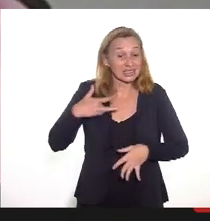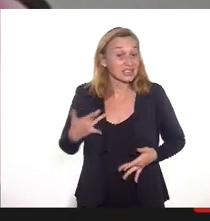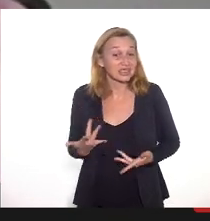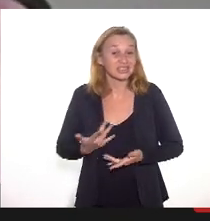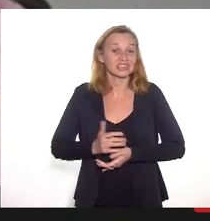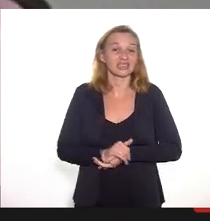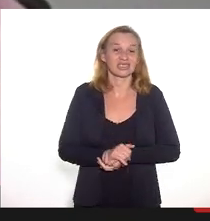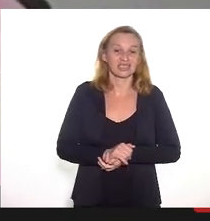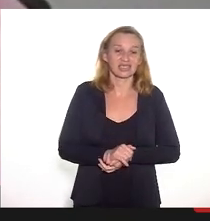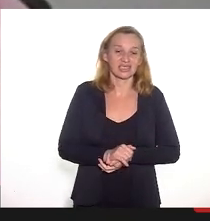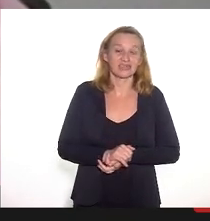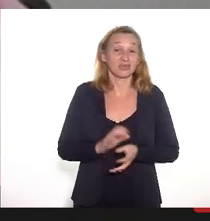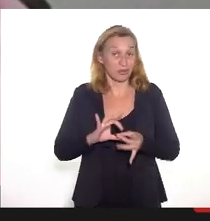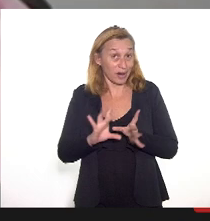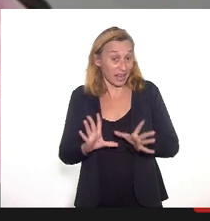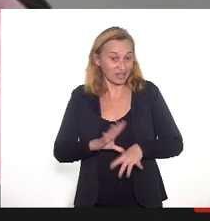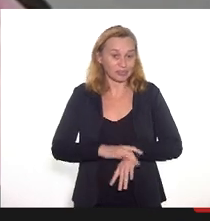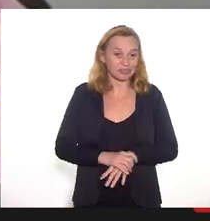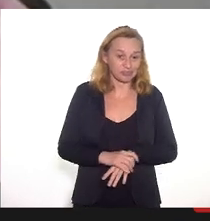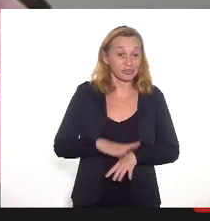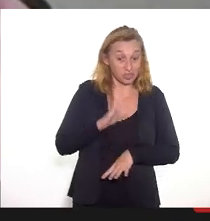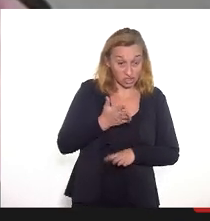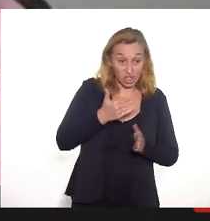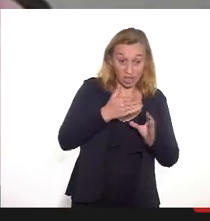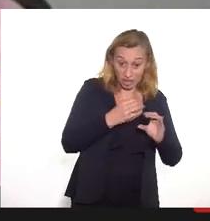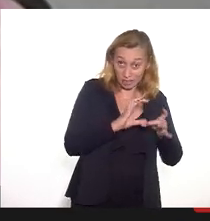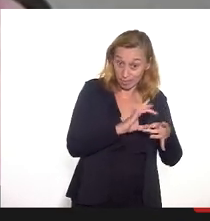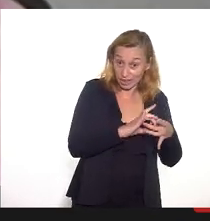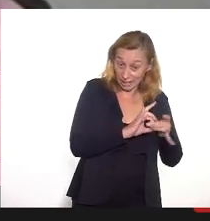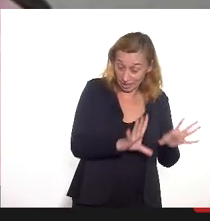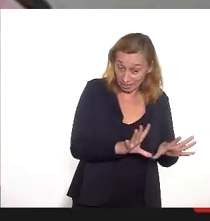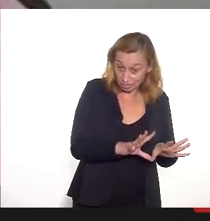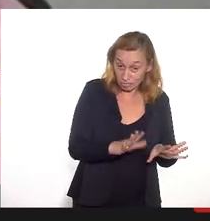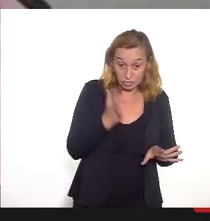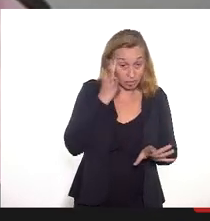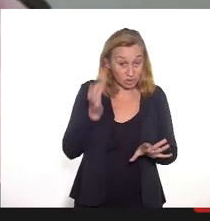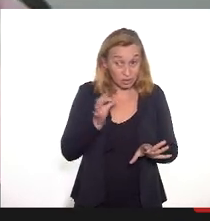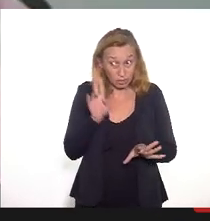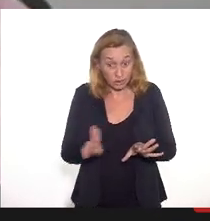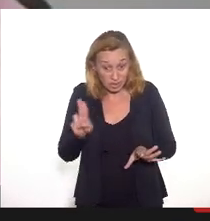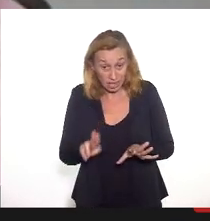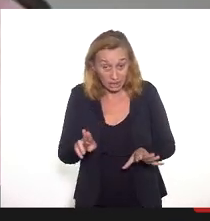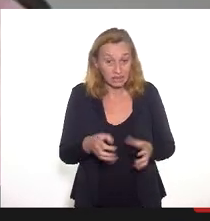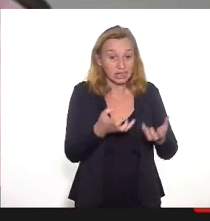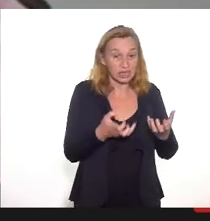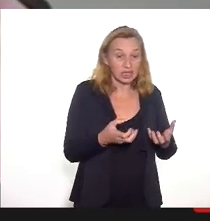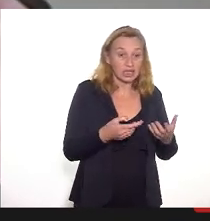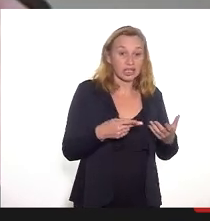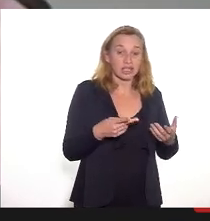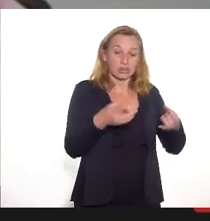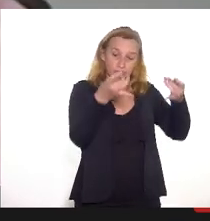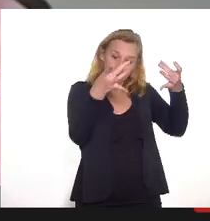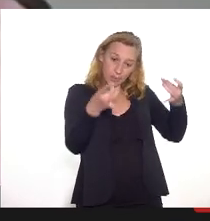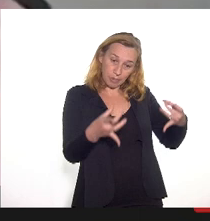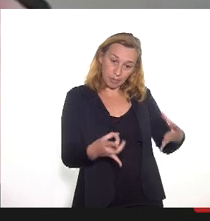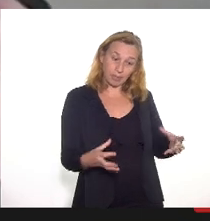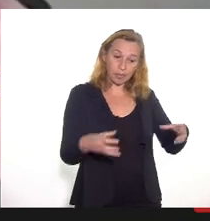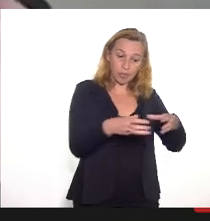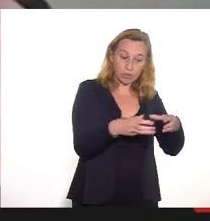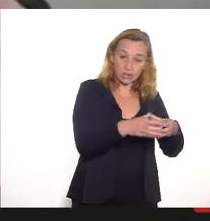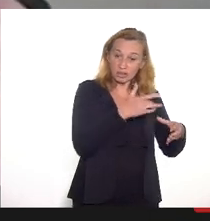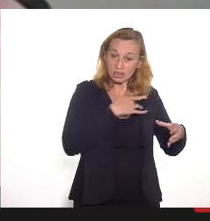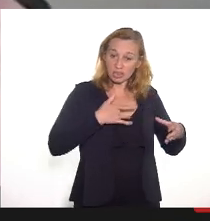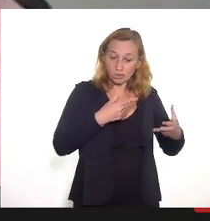31% do orçamento foi liberado. E já foi liberado, não sei se já foi empenhado. Então, eu queria que viesse uma planilha para a Comissão de Saúde